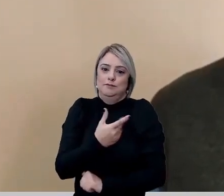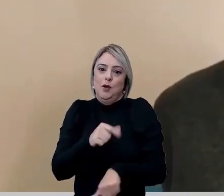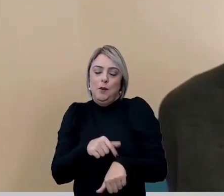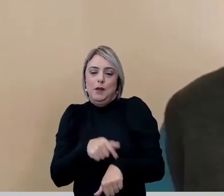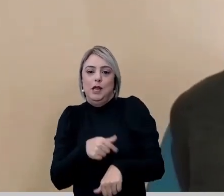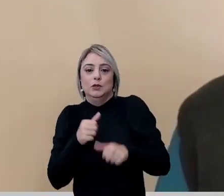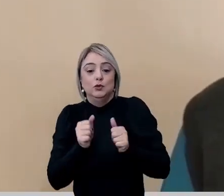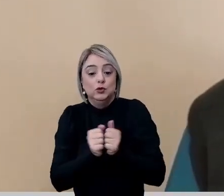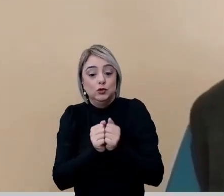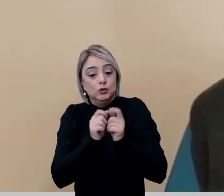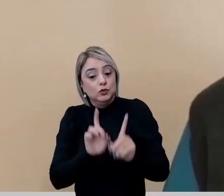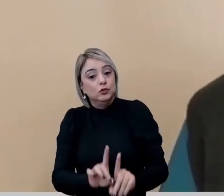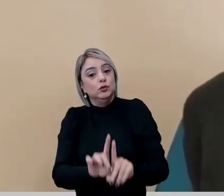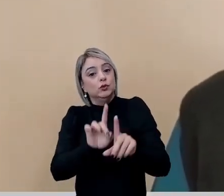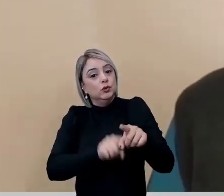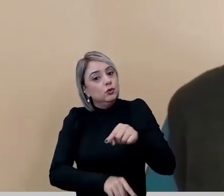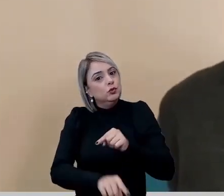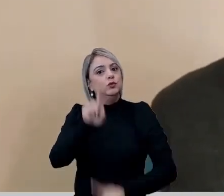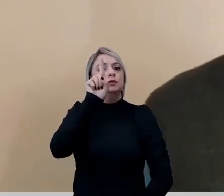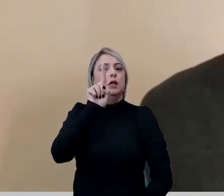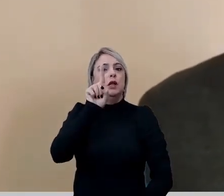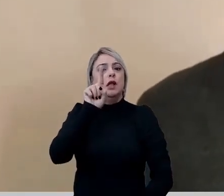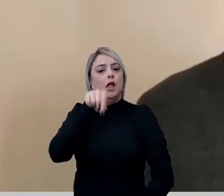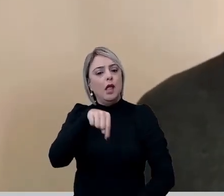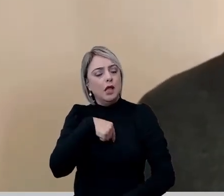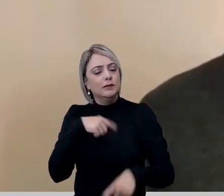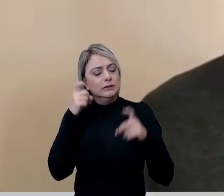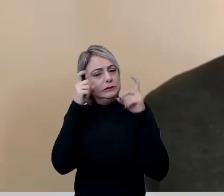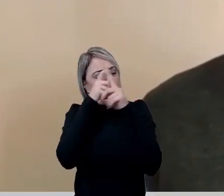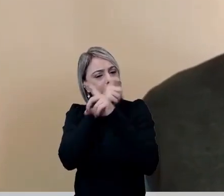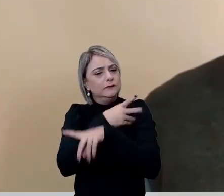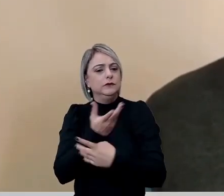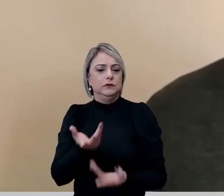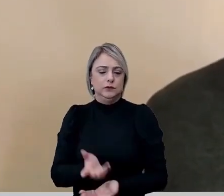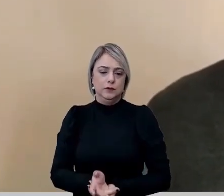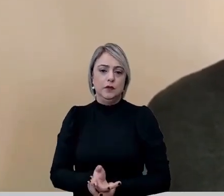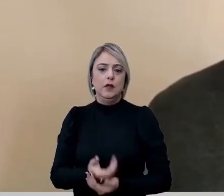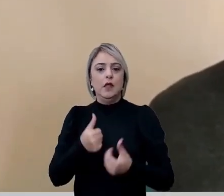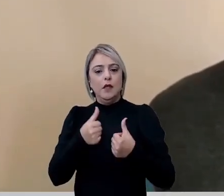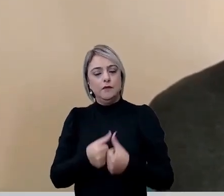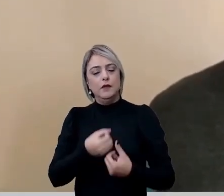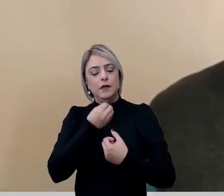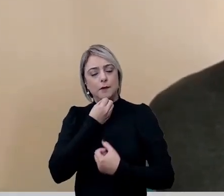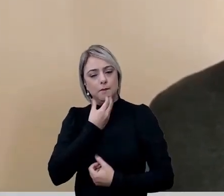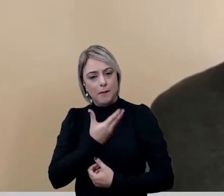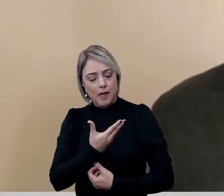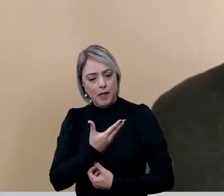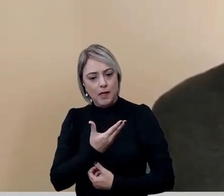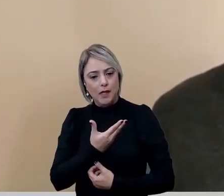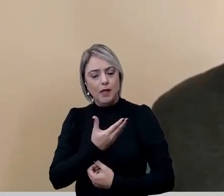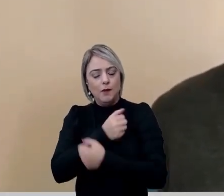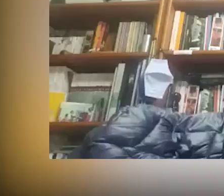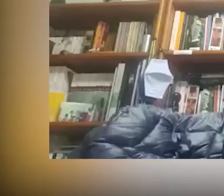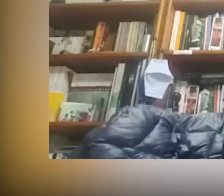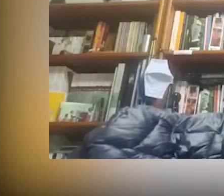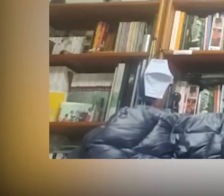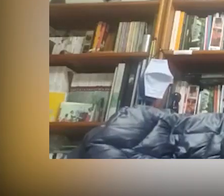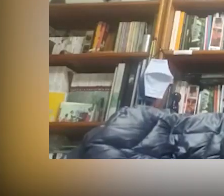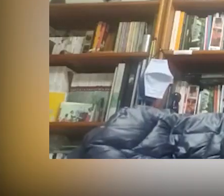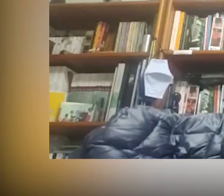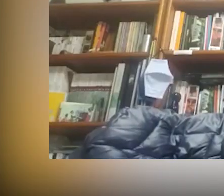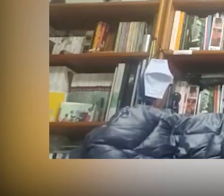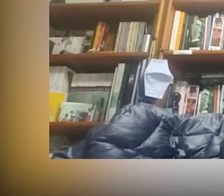Juntos nós superaremos esses tempos difíceis. Fiquem bem e um grande abraço.